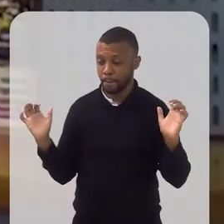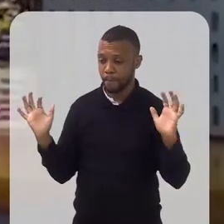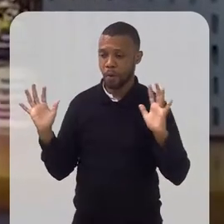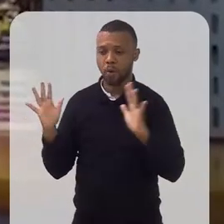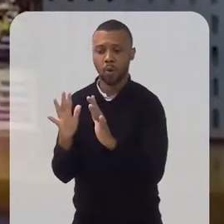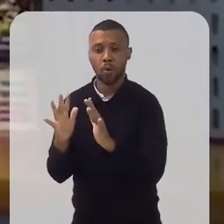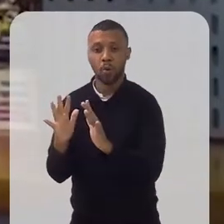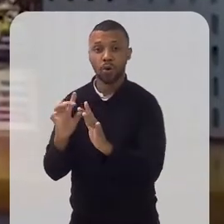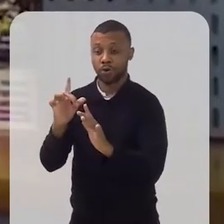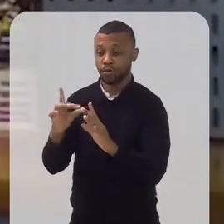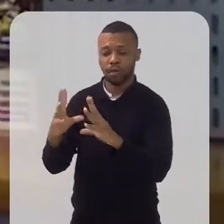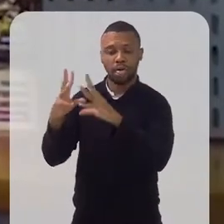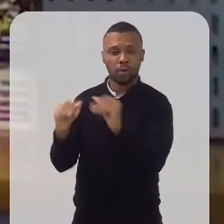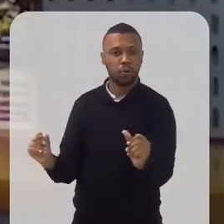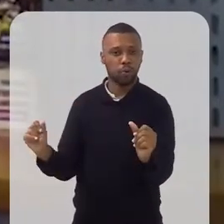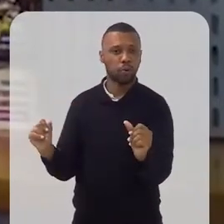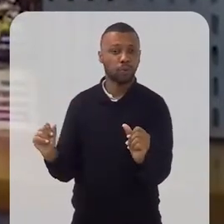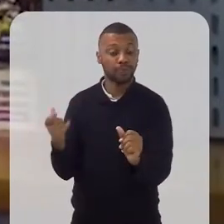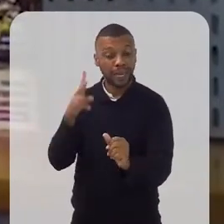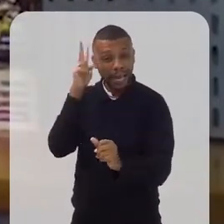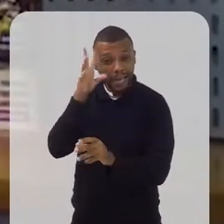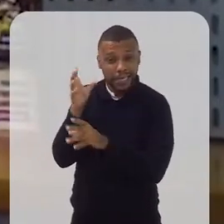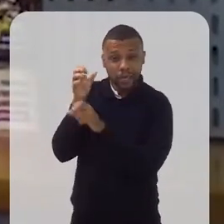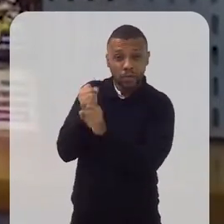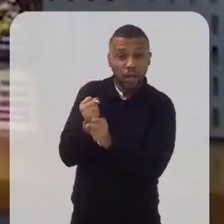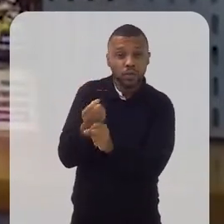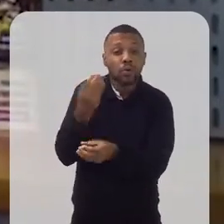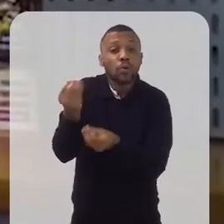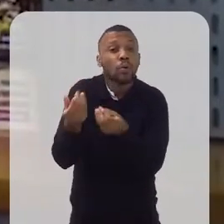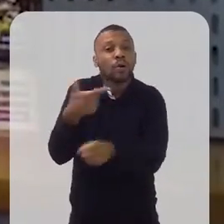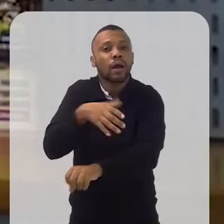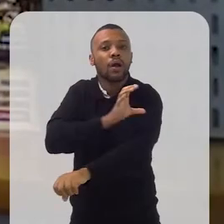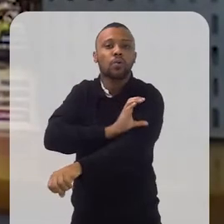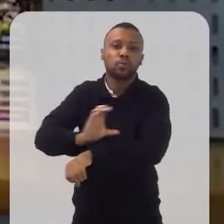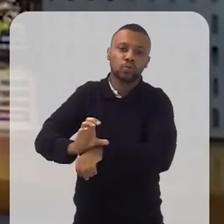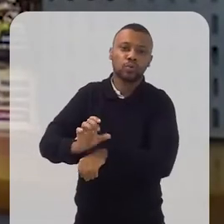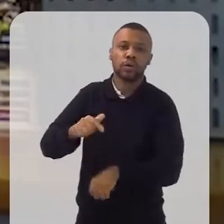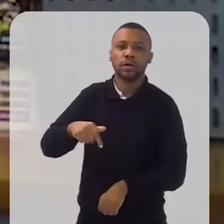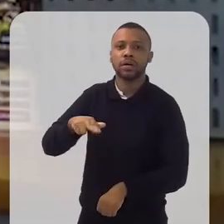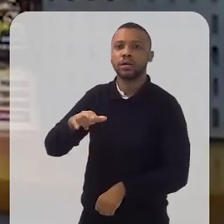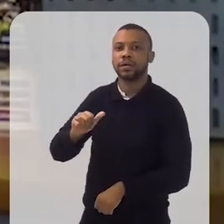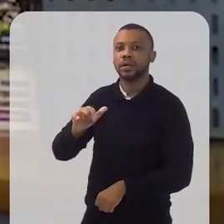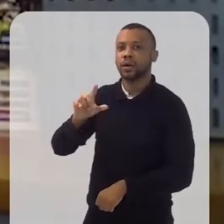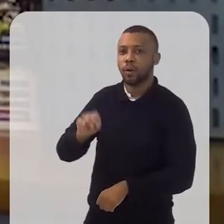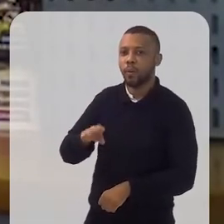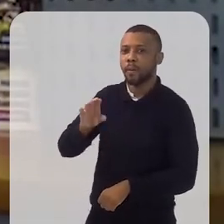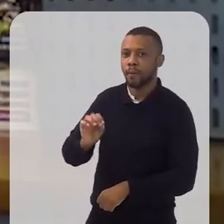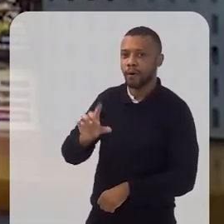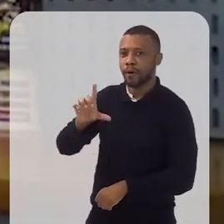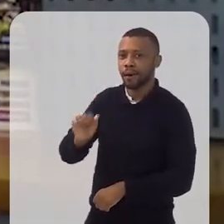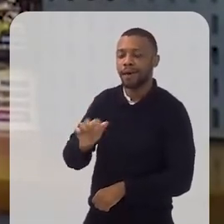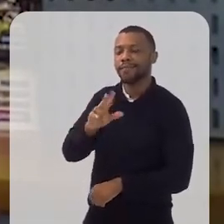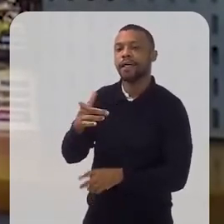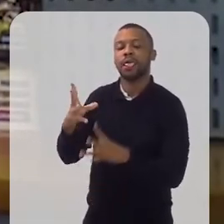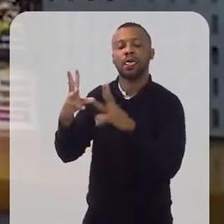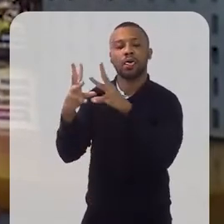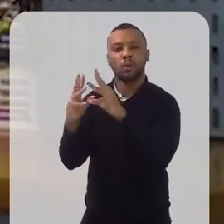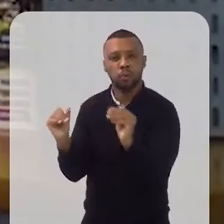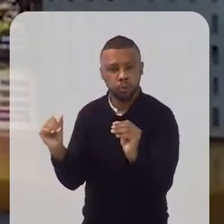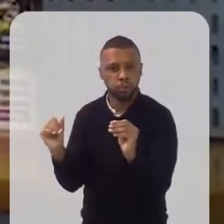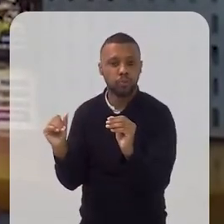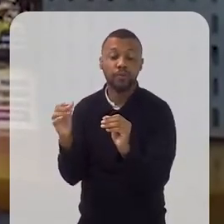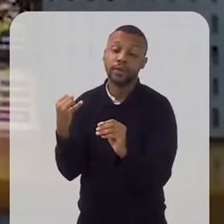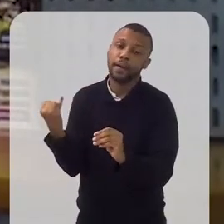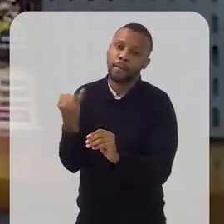não existe mais. Então, são histórias remanescentes do quanto a cultura quilombola vai, às vezes, se perdendo e ela é tão